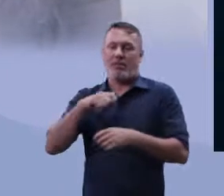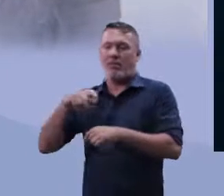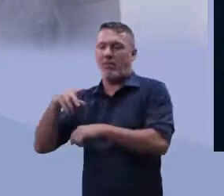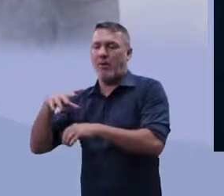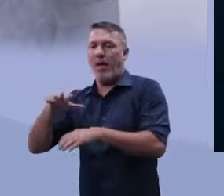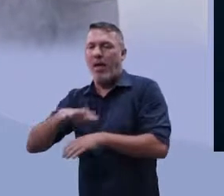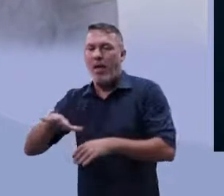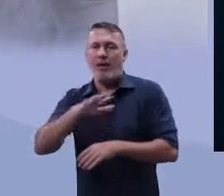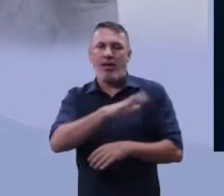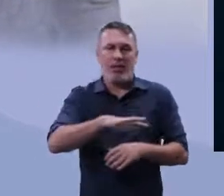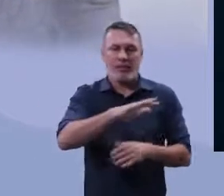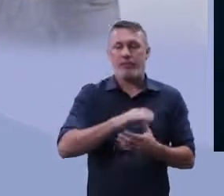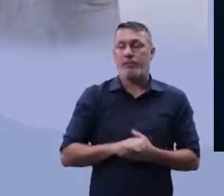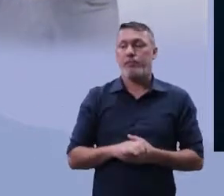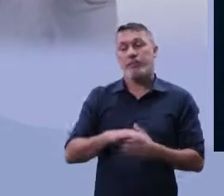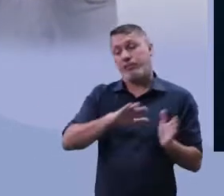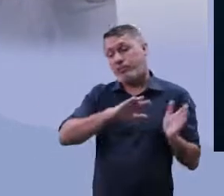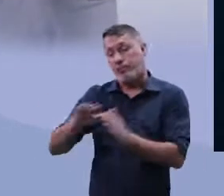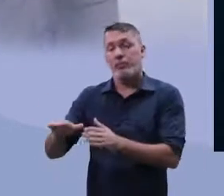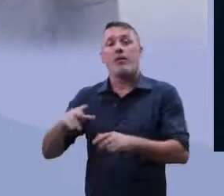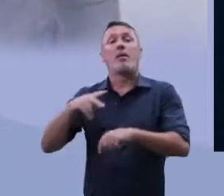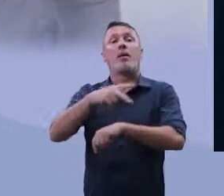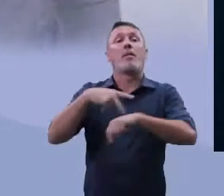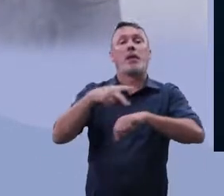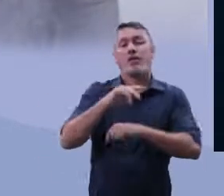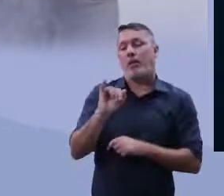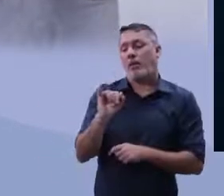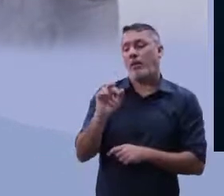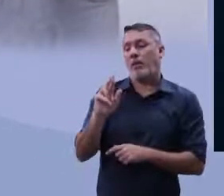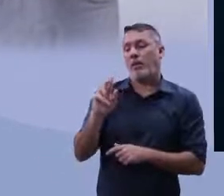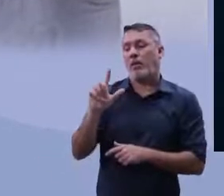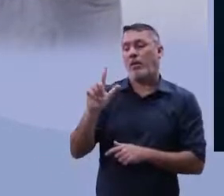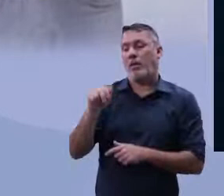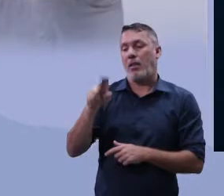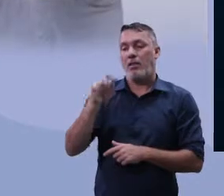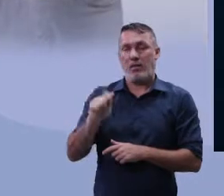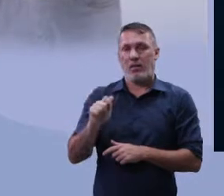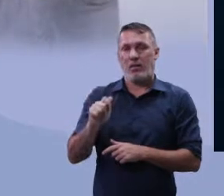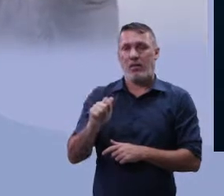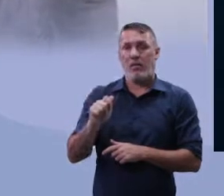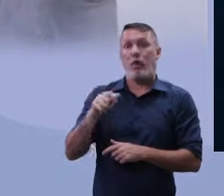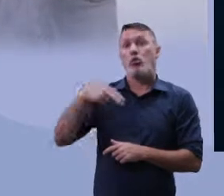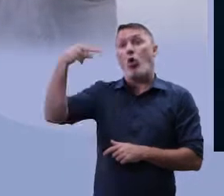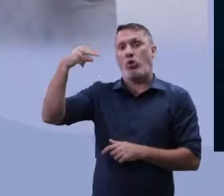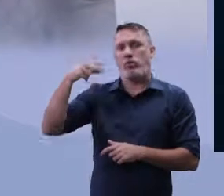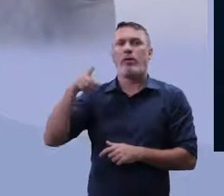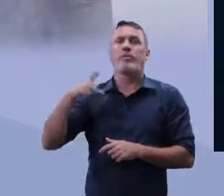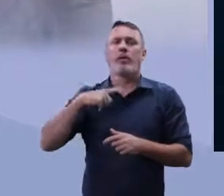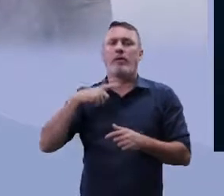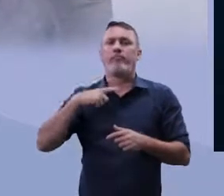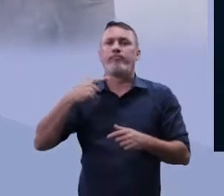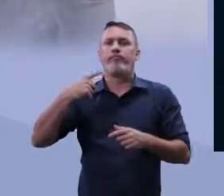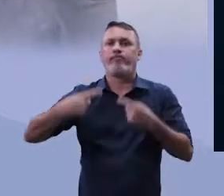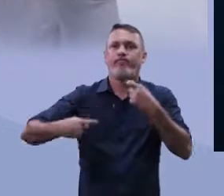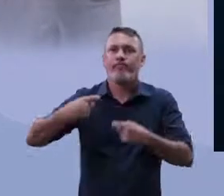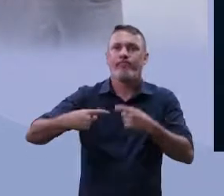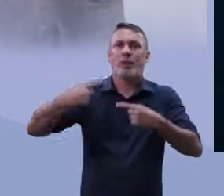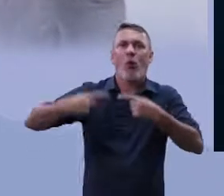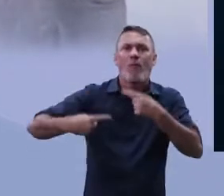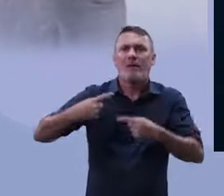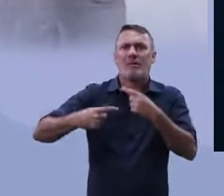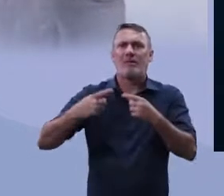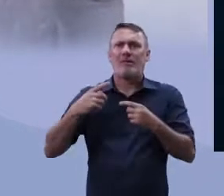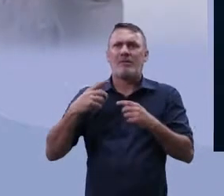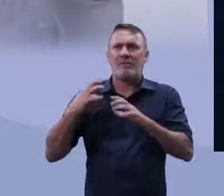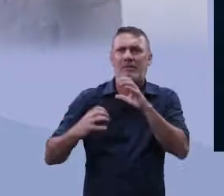pegando primordialmente a Irlanda do Norte, o conflito que se tem aí já é um conflito de cunho religioso entre católicos e